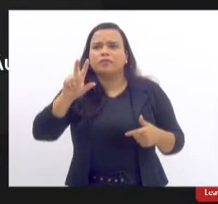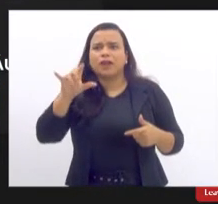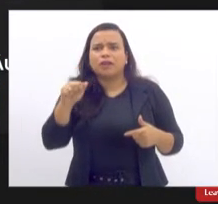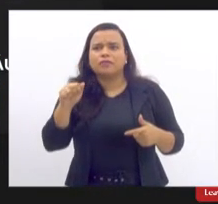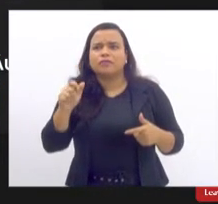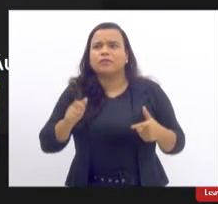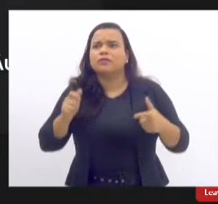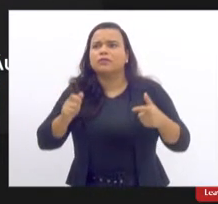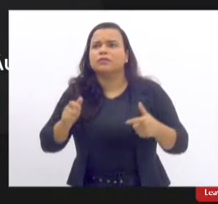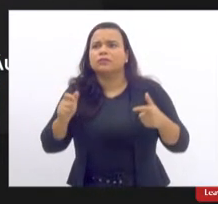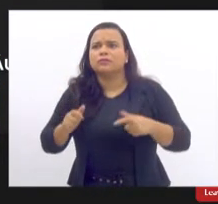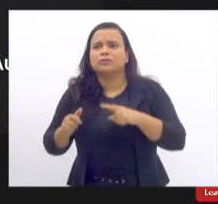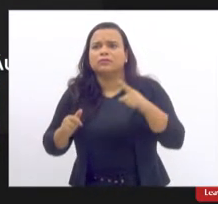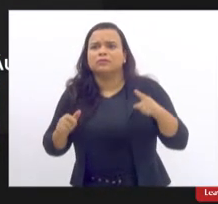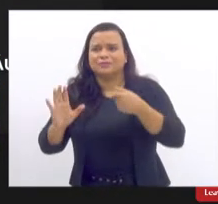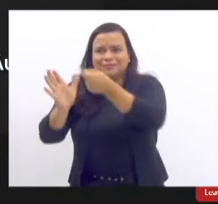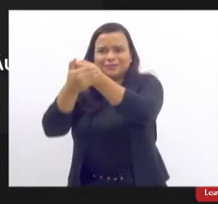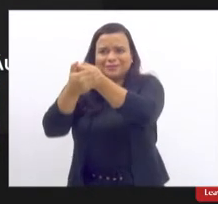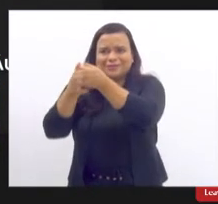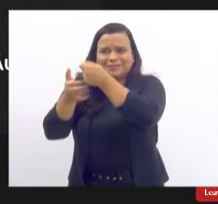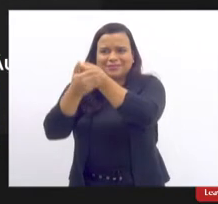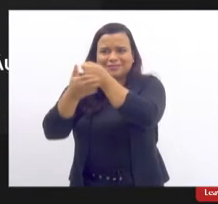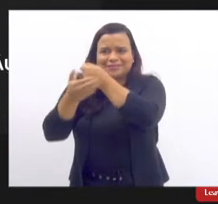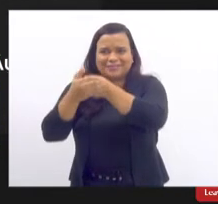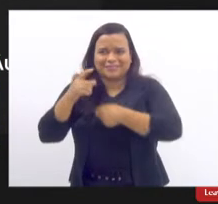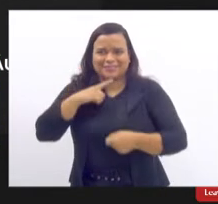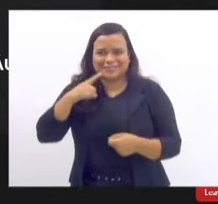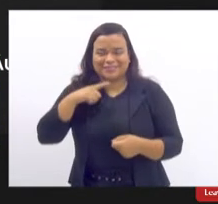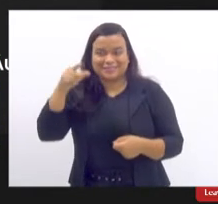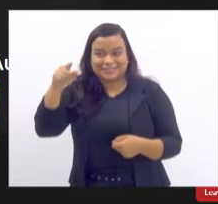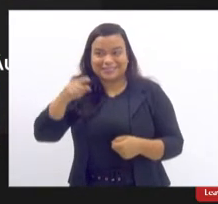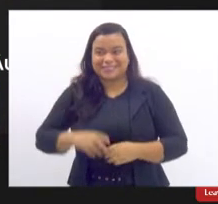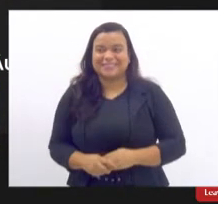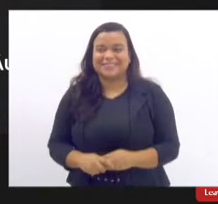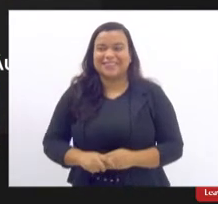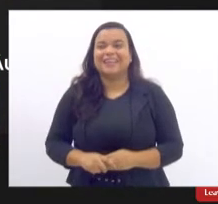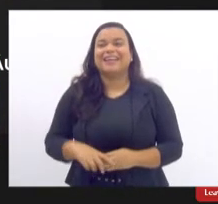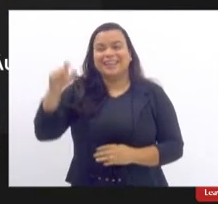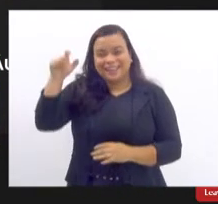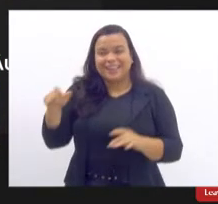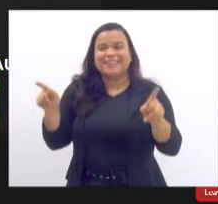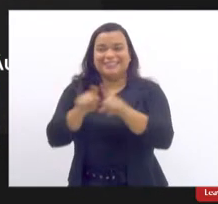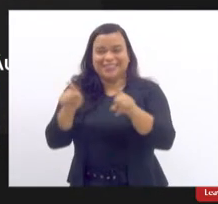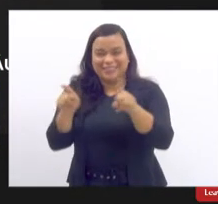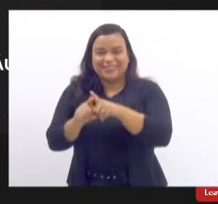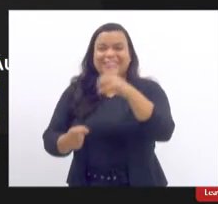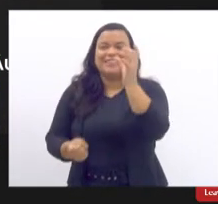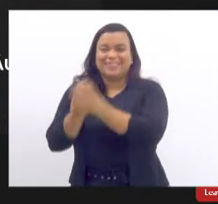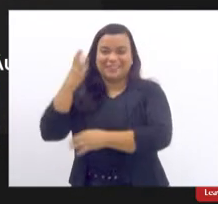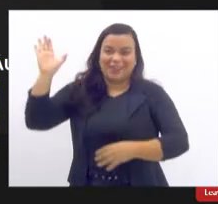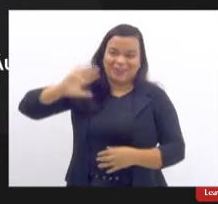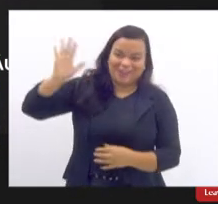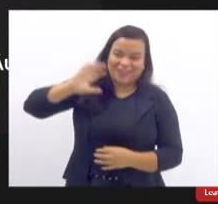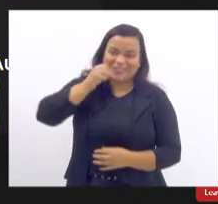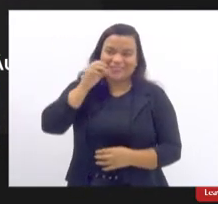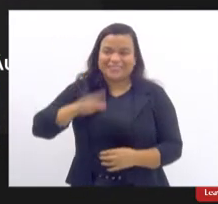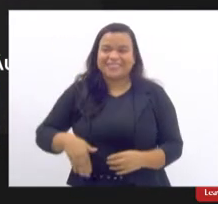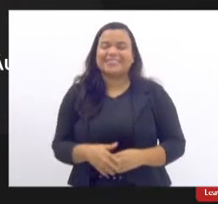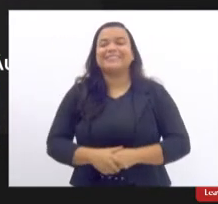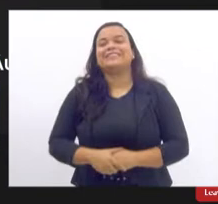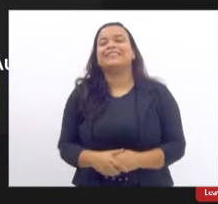Está escondida. Mas ela também é criadora. Está aqui, agora eu vi. Oi, Flávia. Boa tarde.